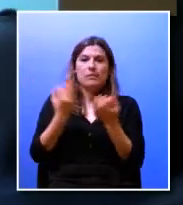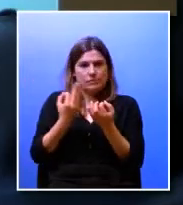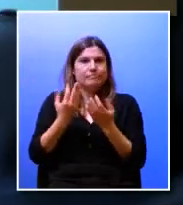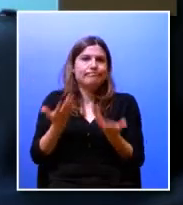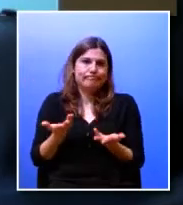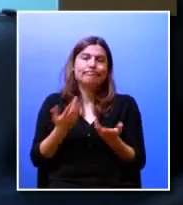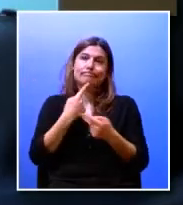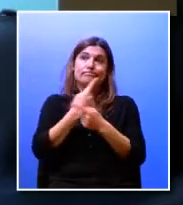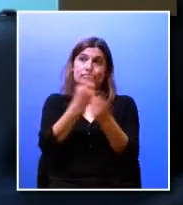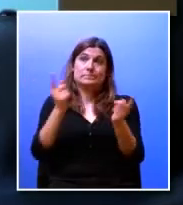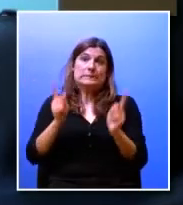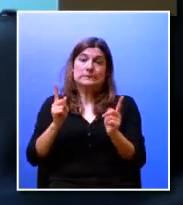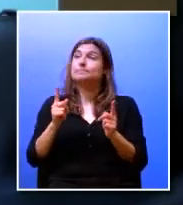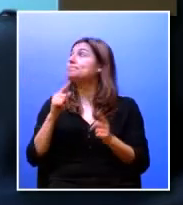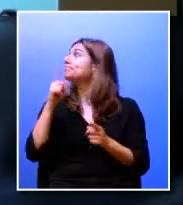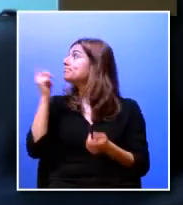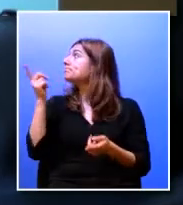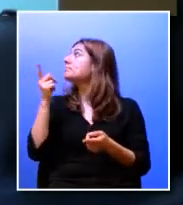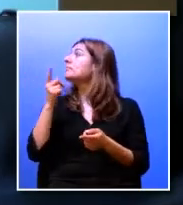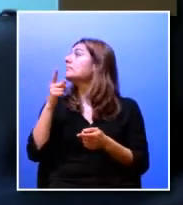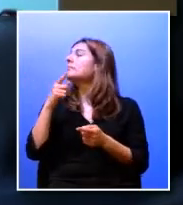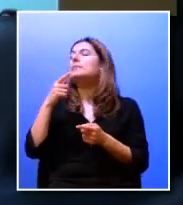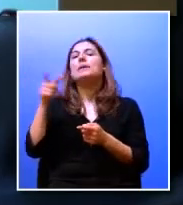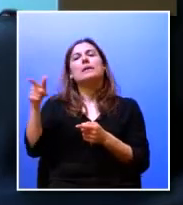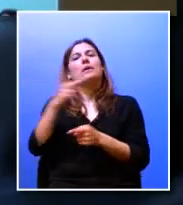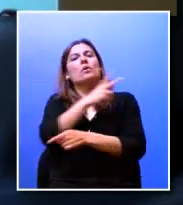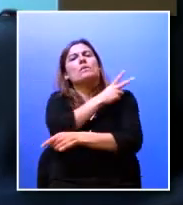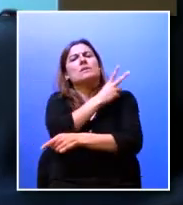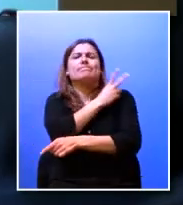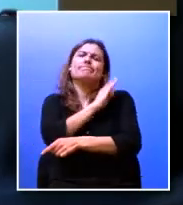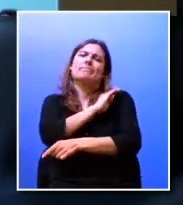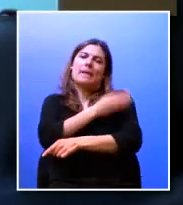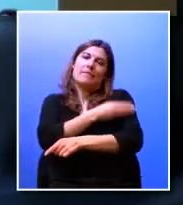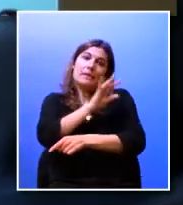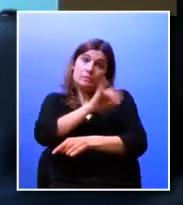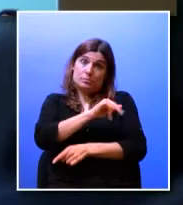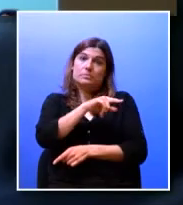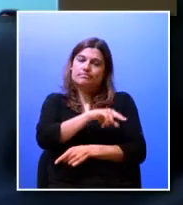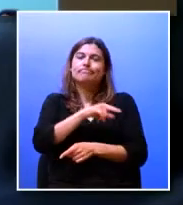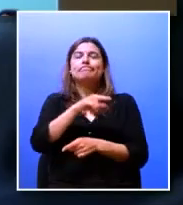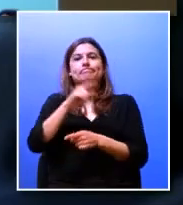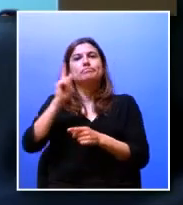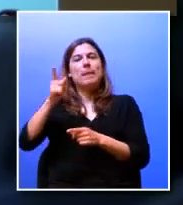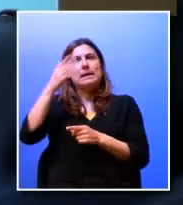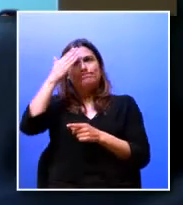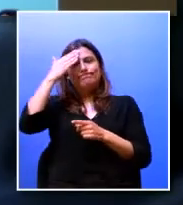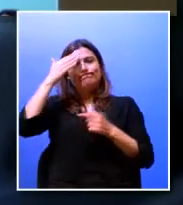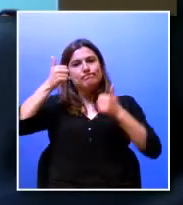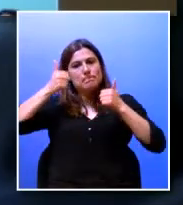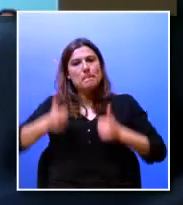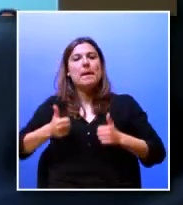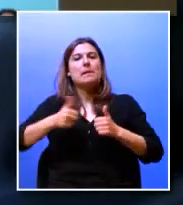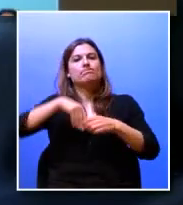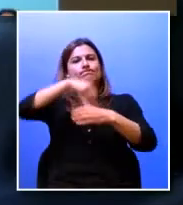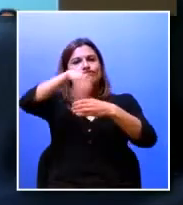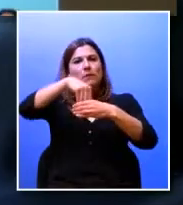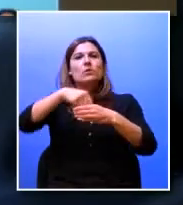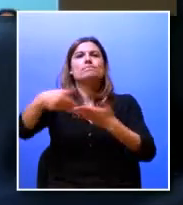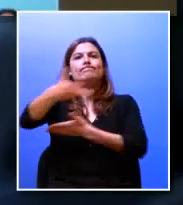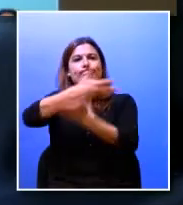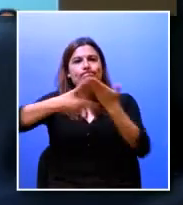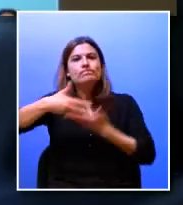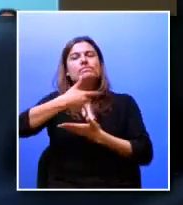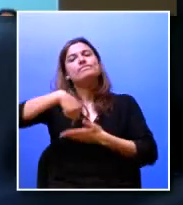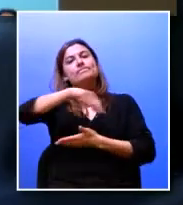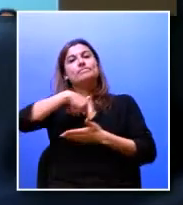disto é esta capacidade que a Universidade de Averro tem de estar muito bem envolvida nós conhecemos